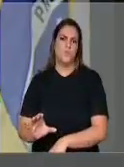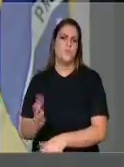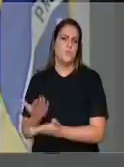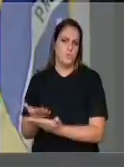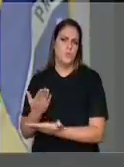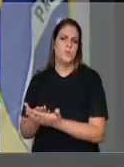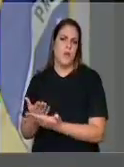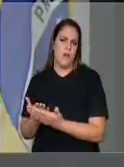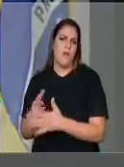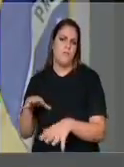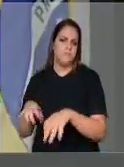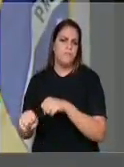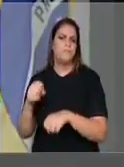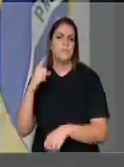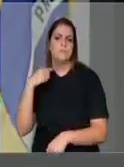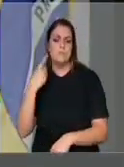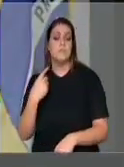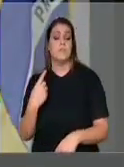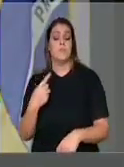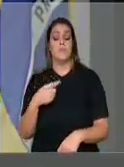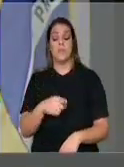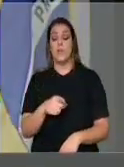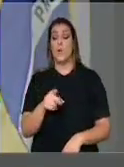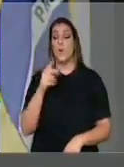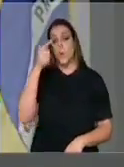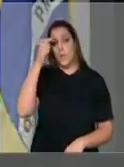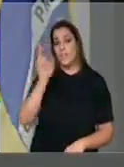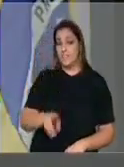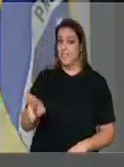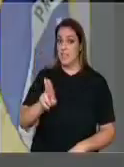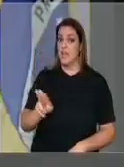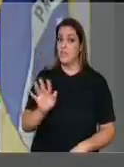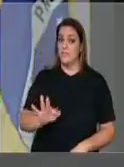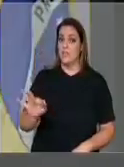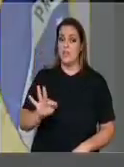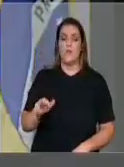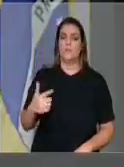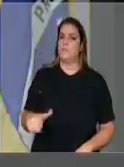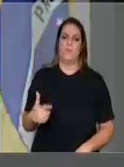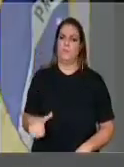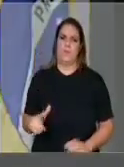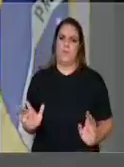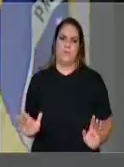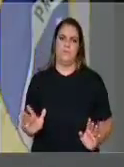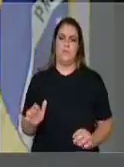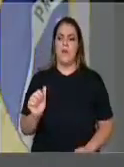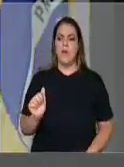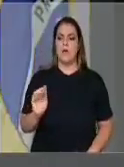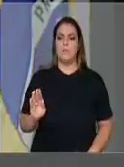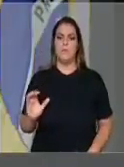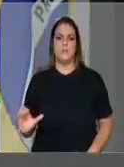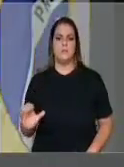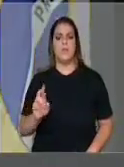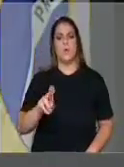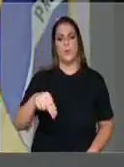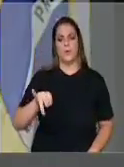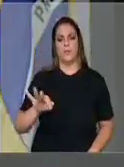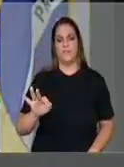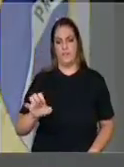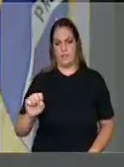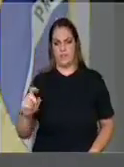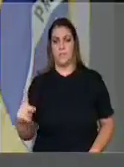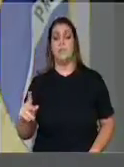que são federal, nós não temos curso de direito, nem a do ABC, nem a Unifesp,